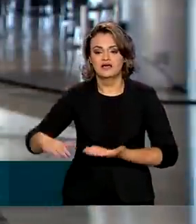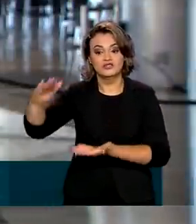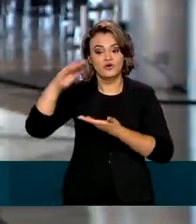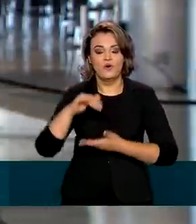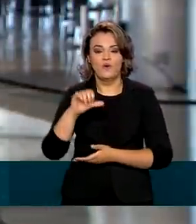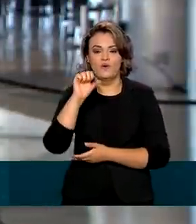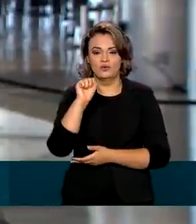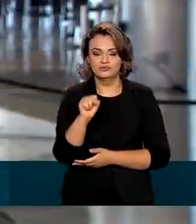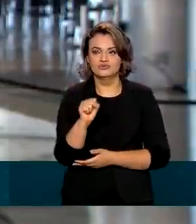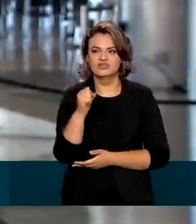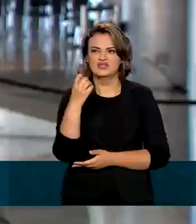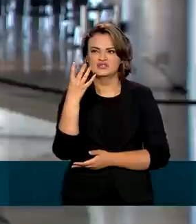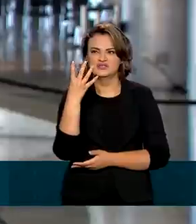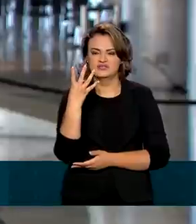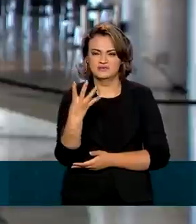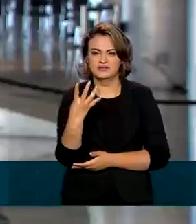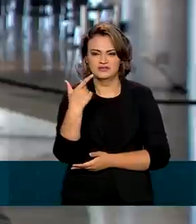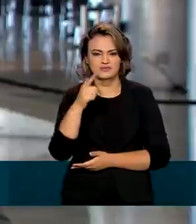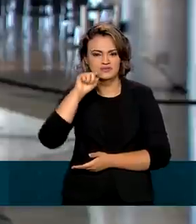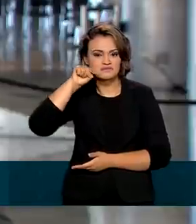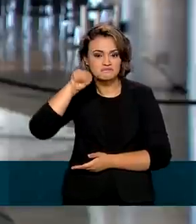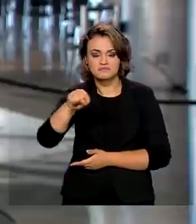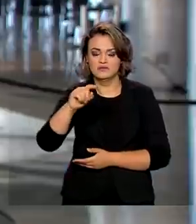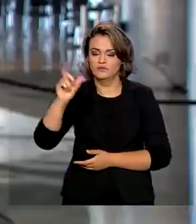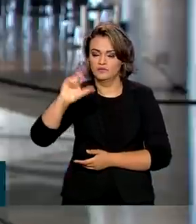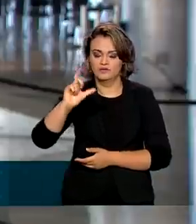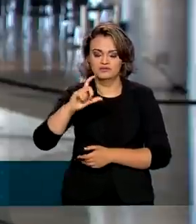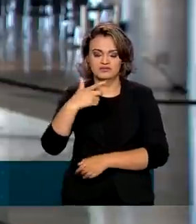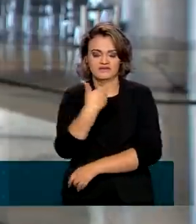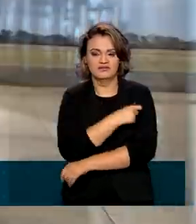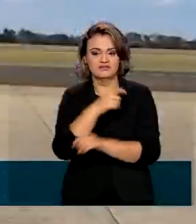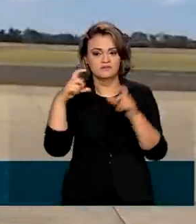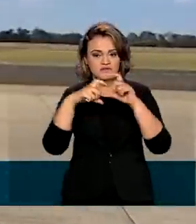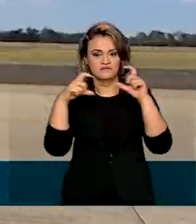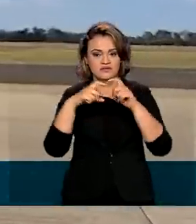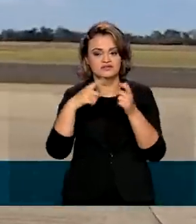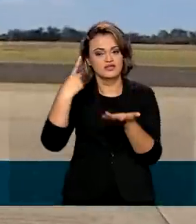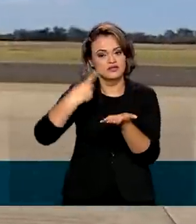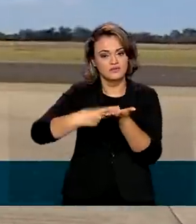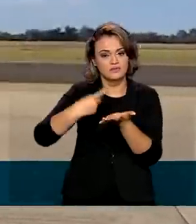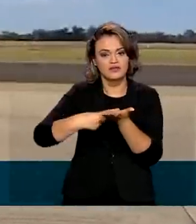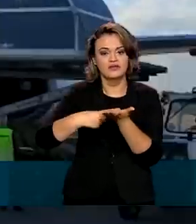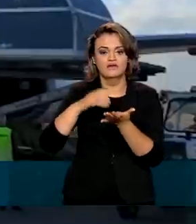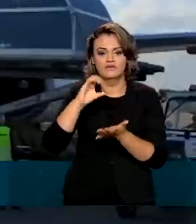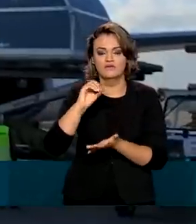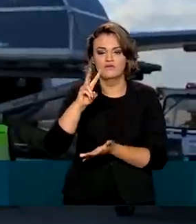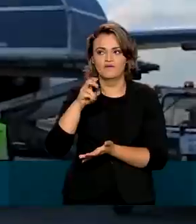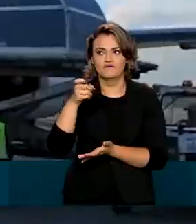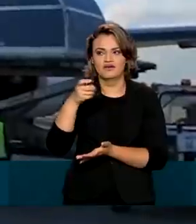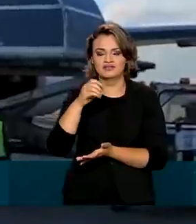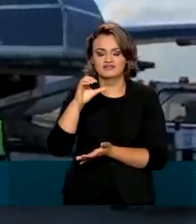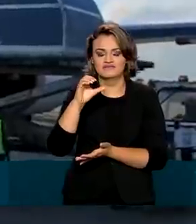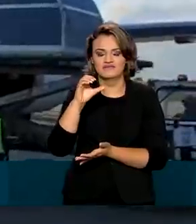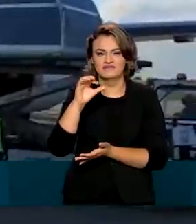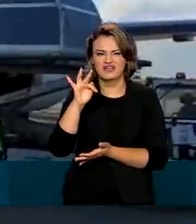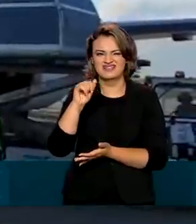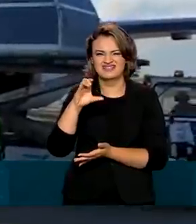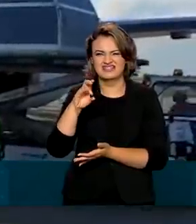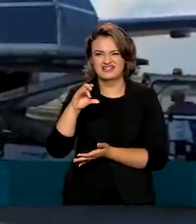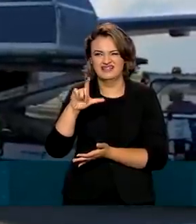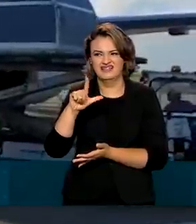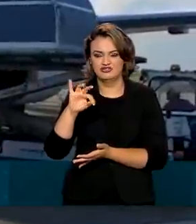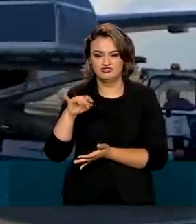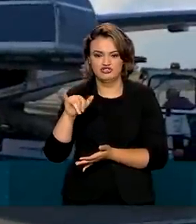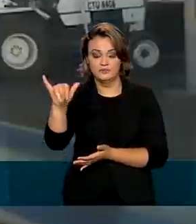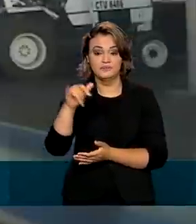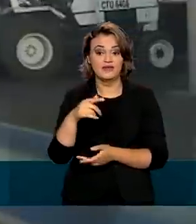de 842 mil doses da vacina da Pfizer que chegaram pelo consórcio da Covax Facility em São Paulo. Este é o primeiro lote da